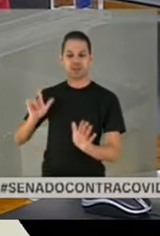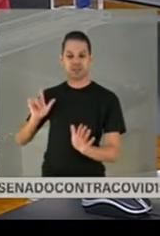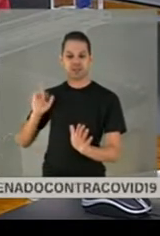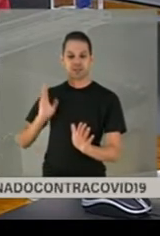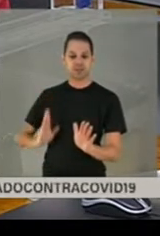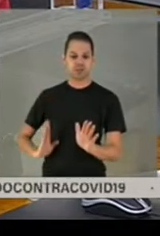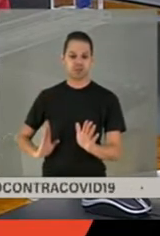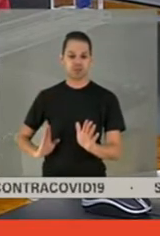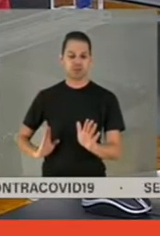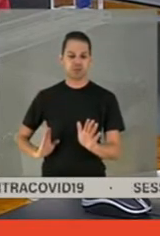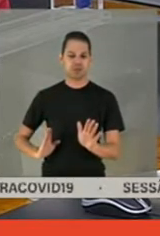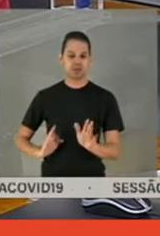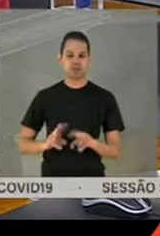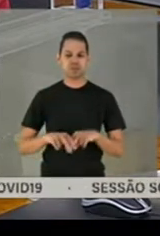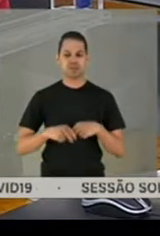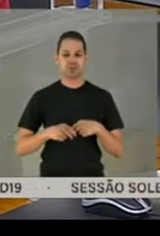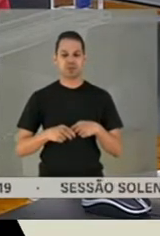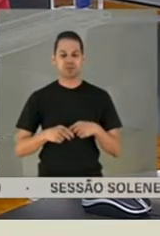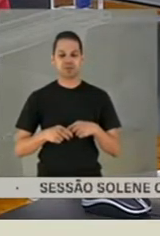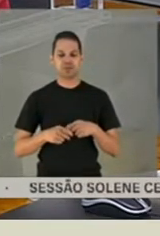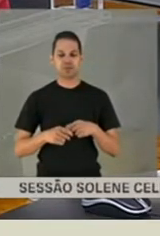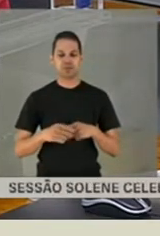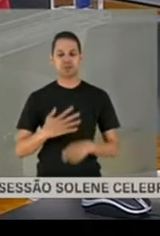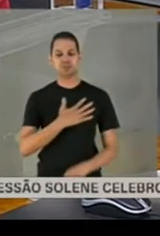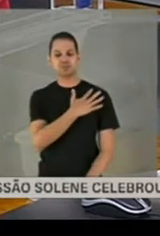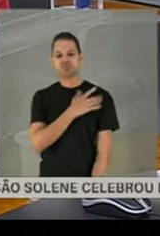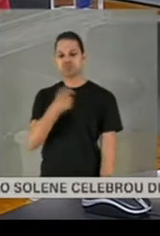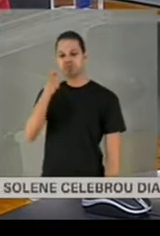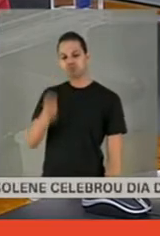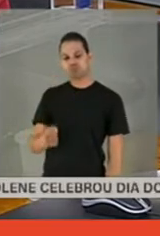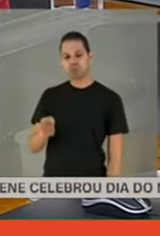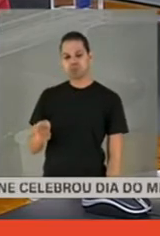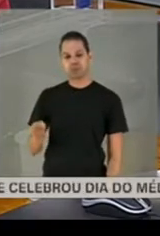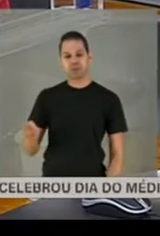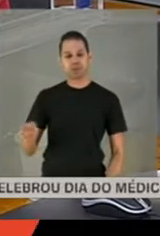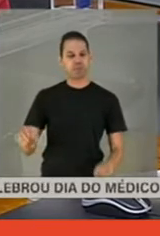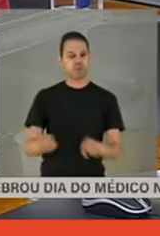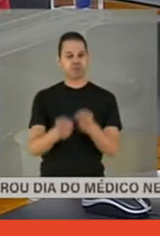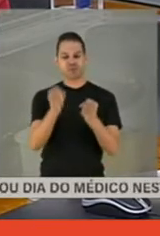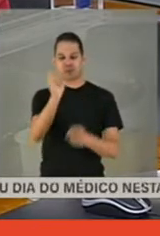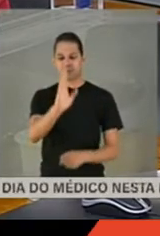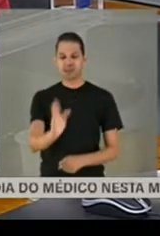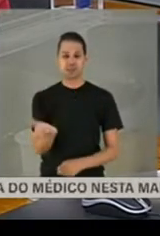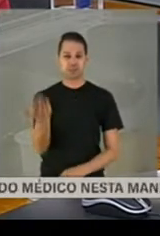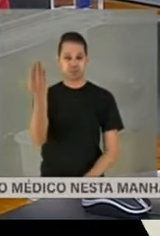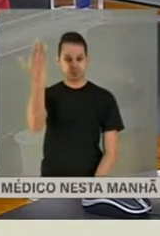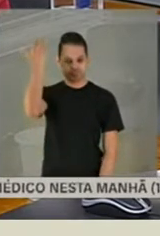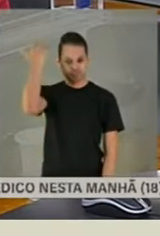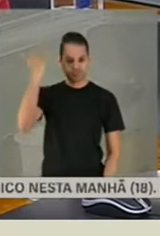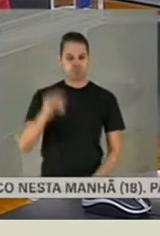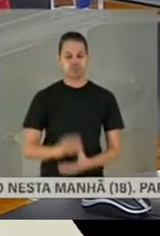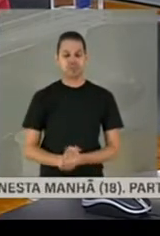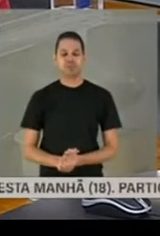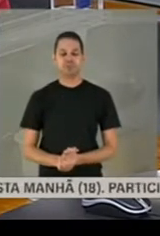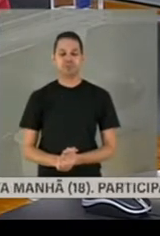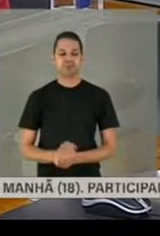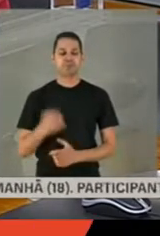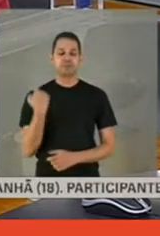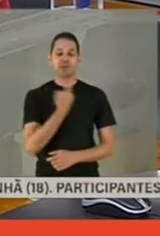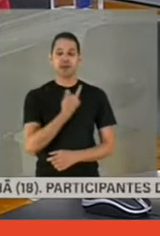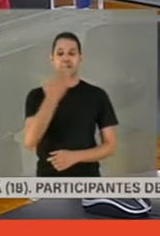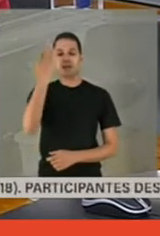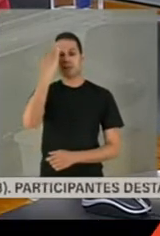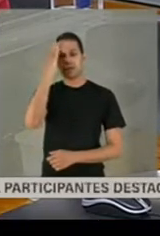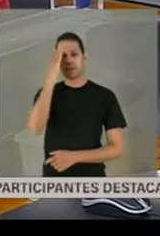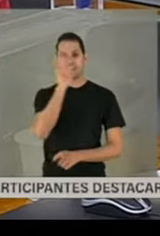no Brasil em razão da ditadura civil-militar que assolou o nosso país em determinada época. Nós sabemos que não